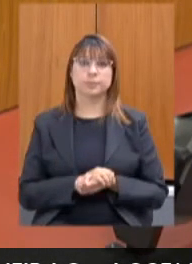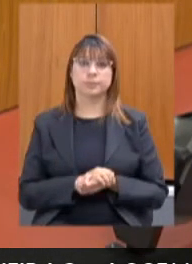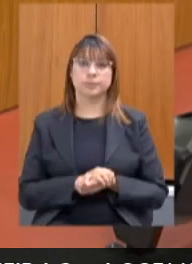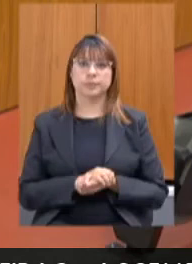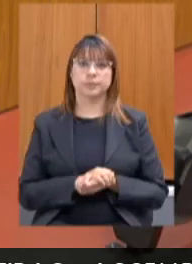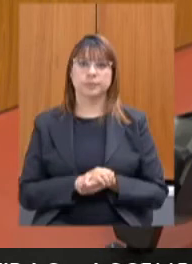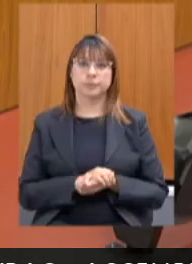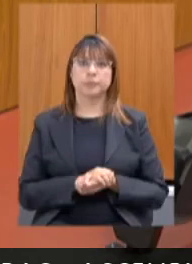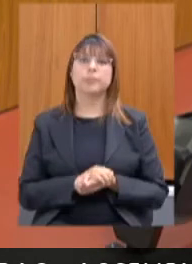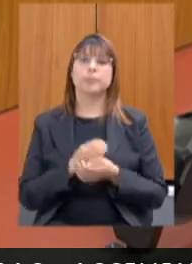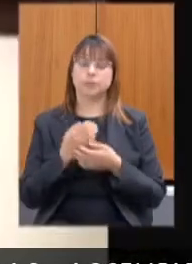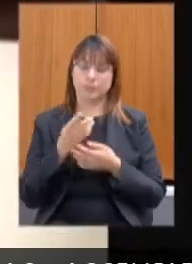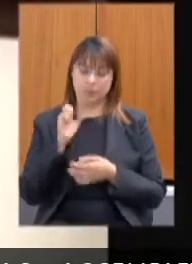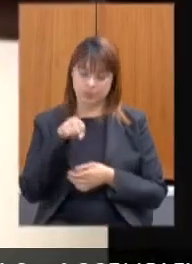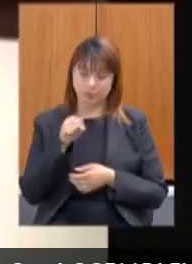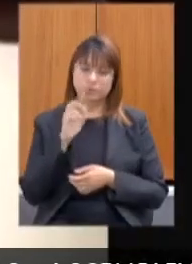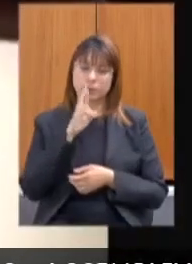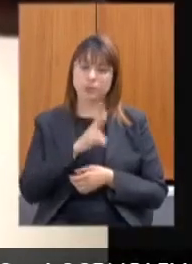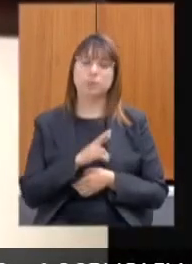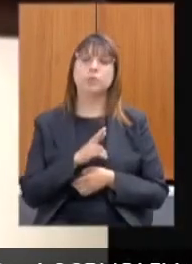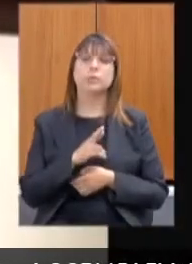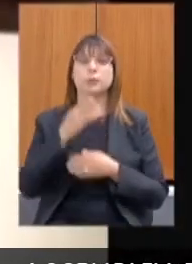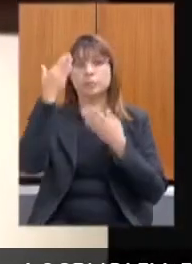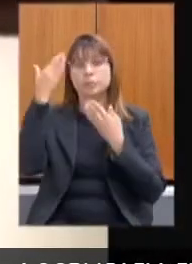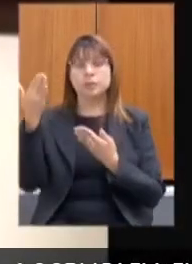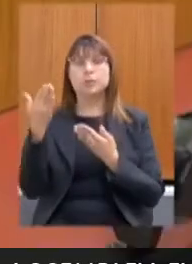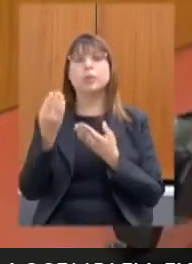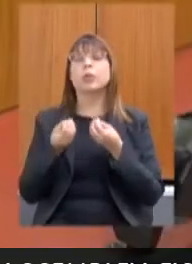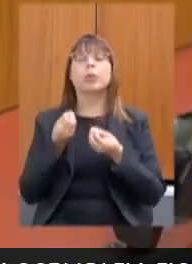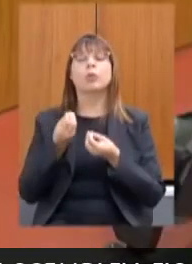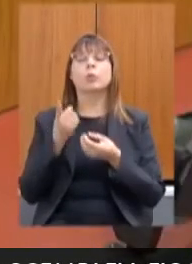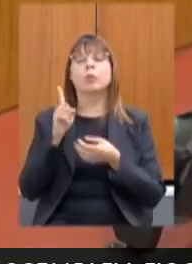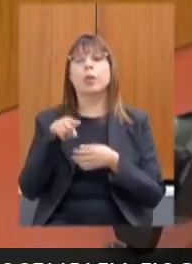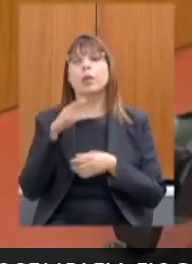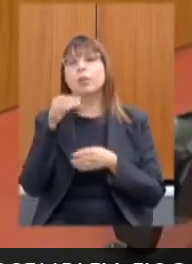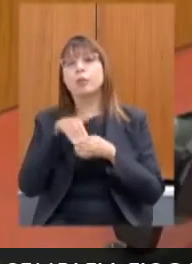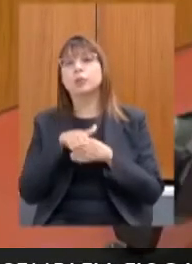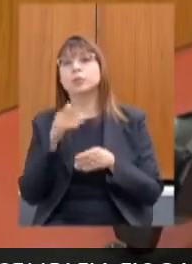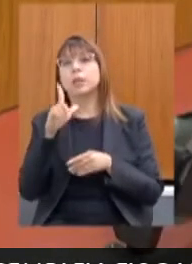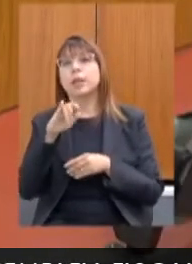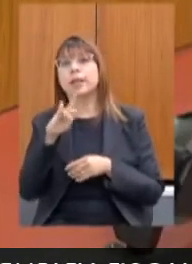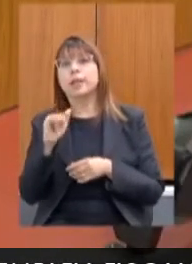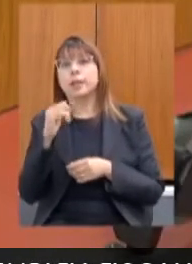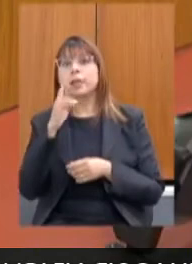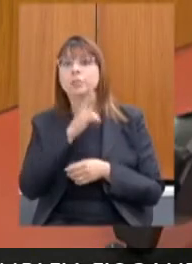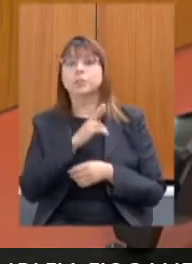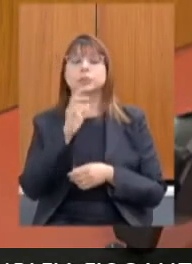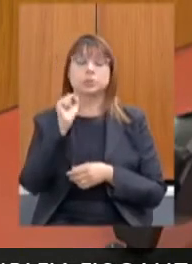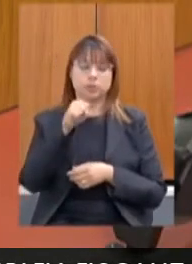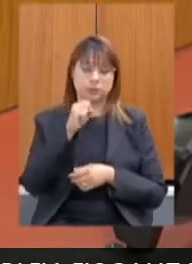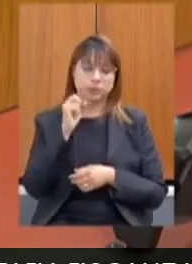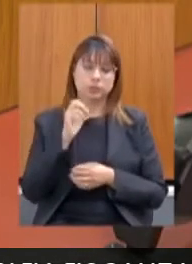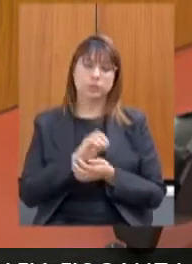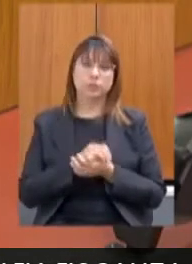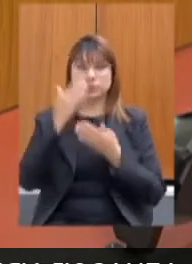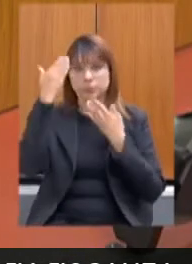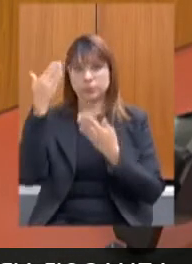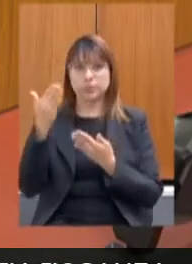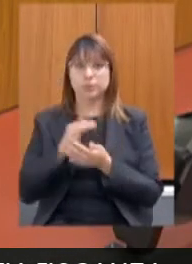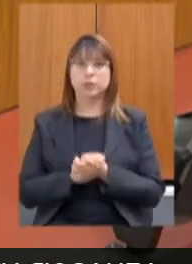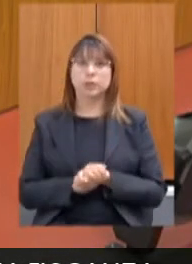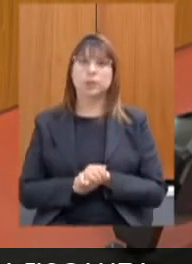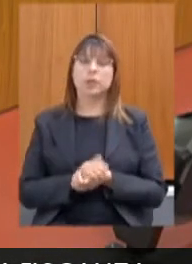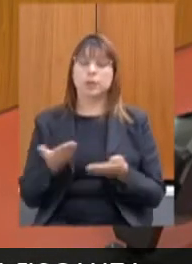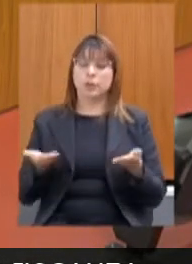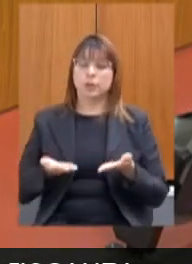Voto sim. Obrigada, deputado. Como vota a deputada Leninha? Voto sim, presidenta. Obrigada, deputada.